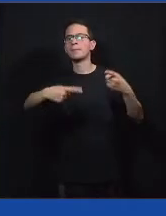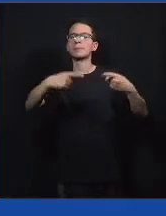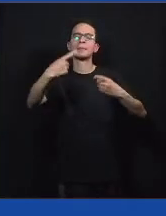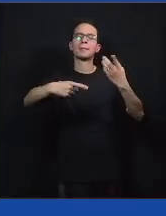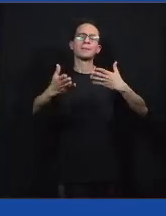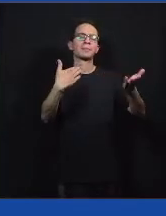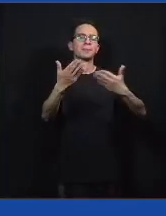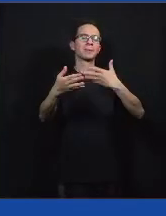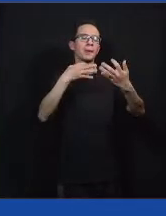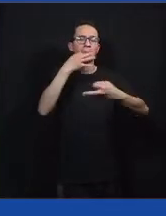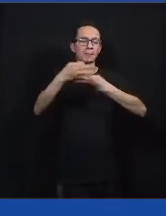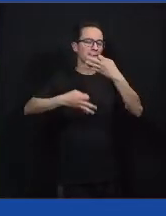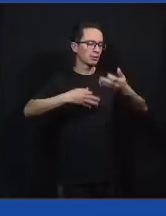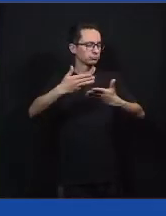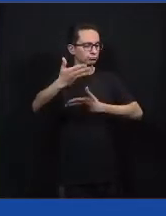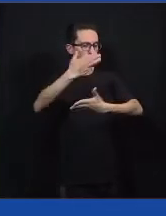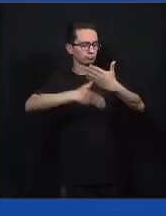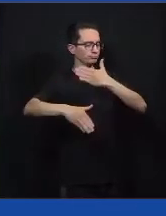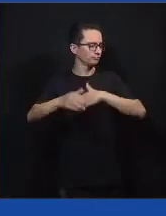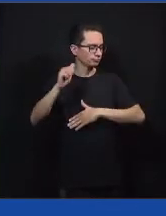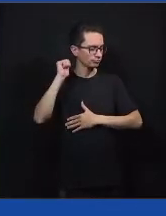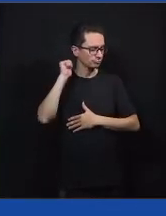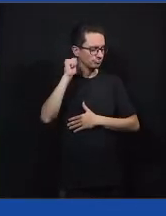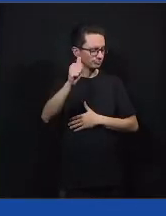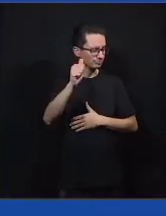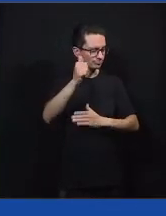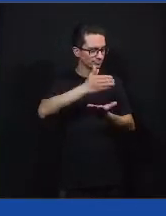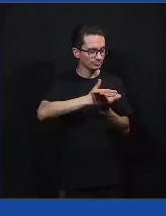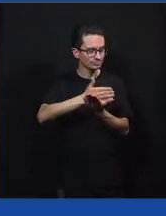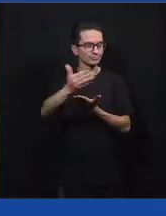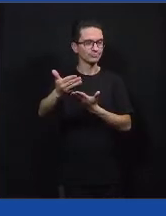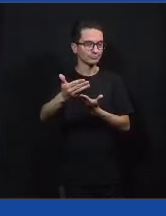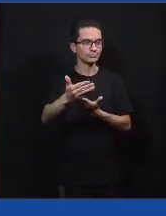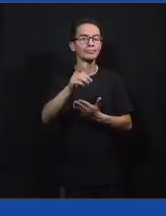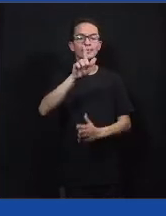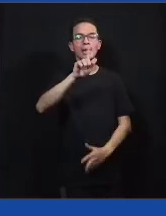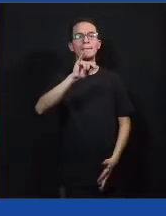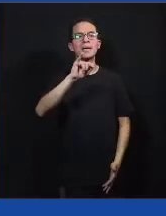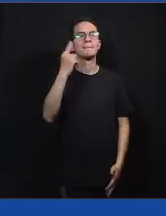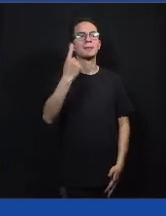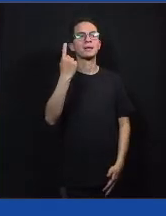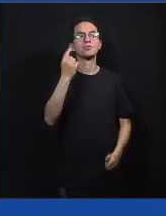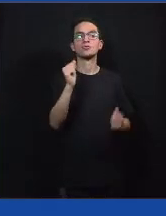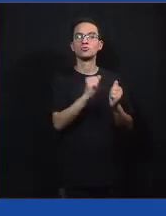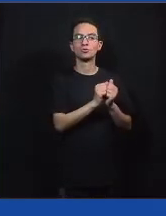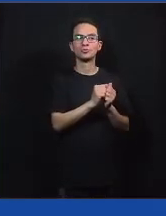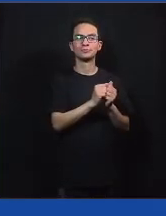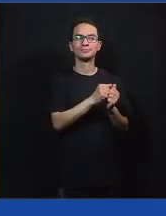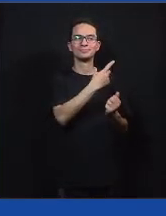palavras. Beleza? Então, vou começar. Gabi, vou começar com você, tá bom? Está aqui do meu lado na tela.